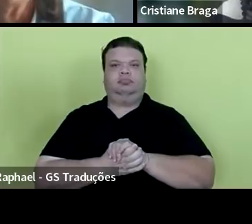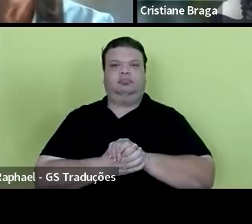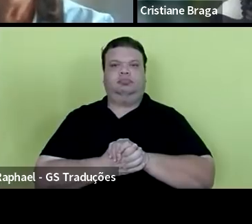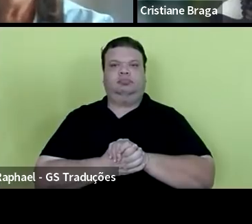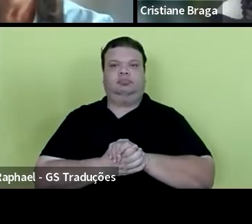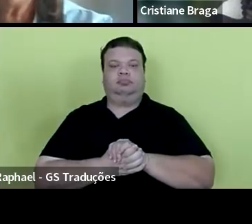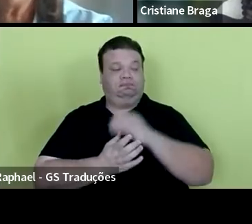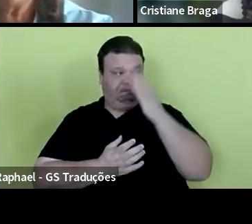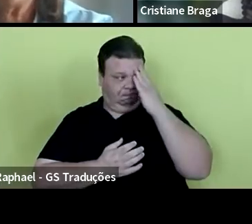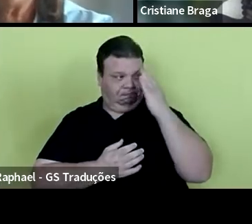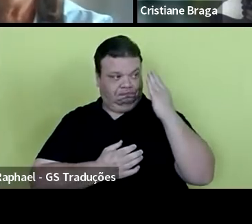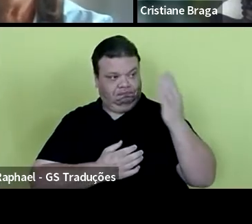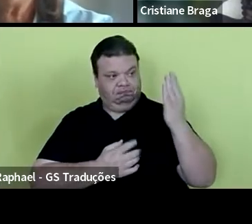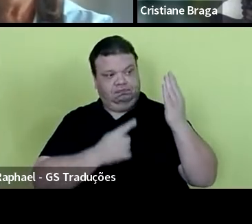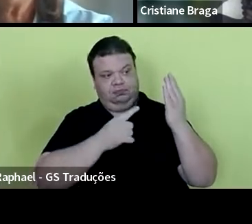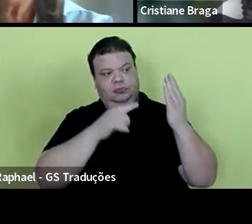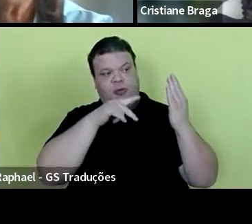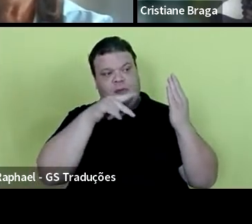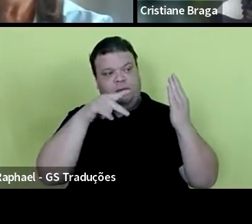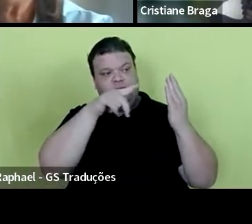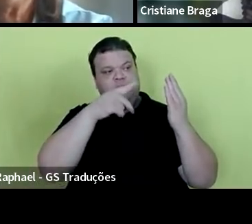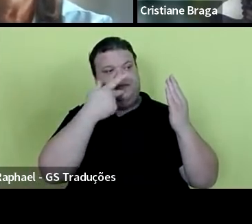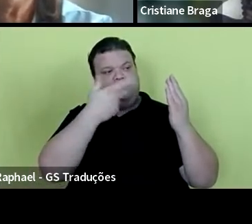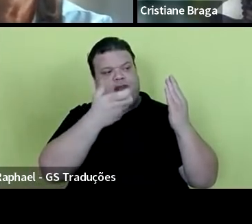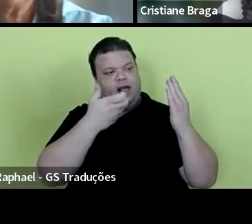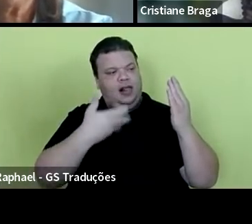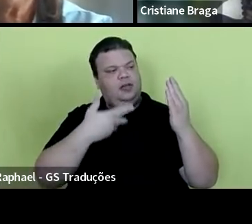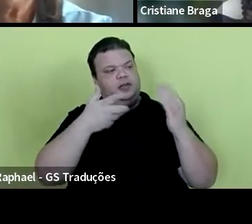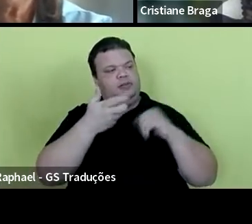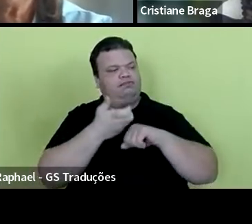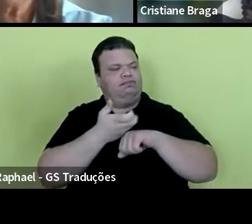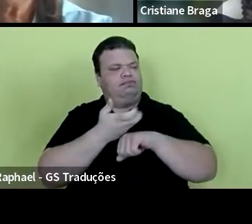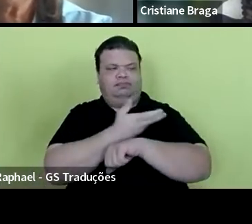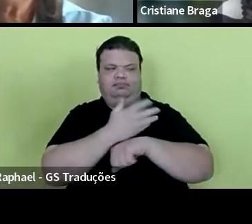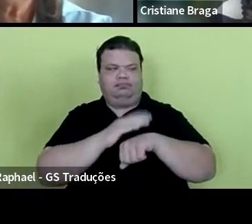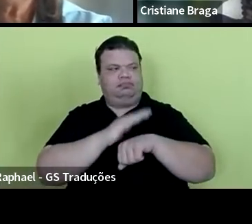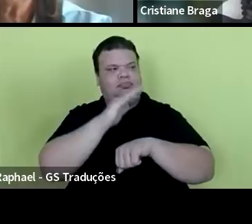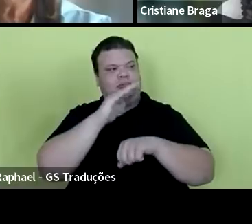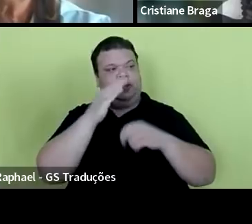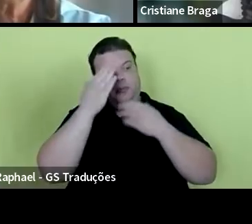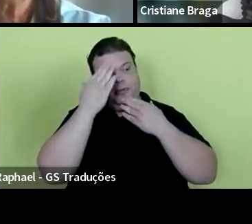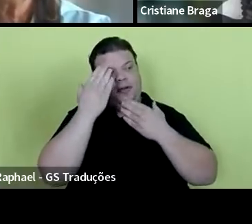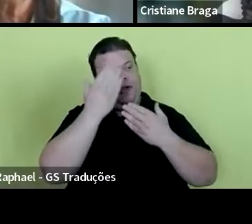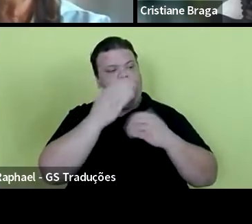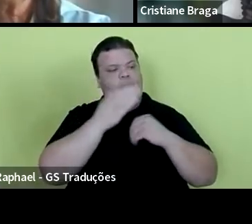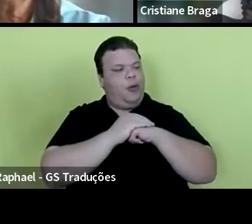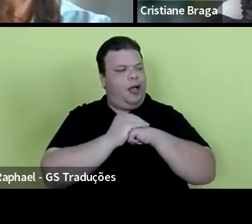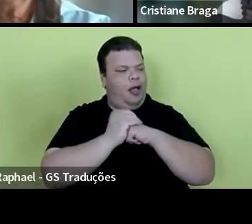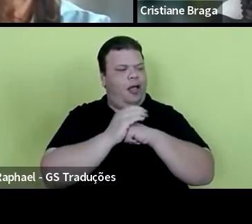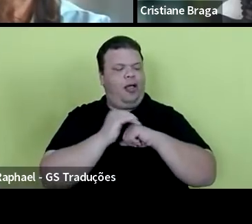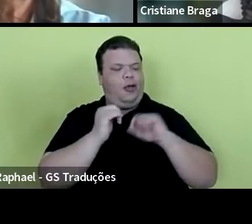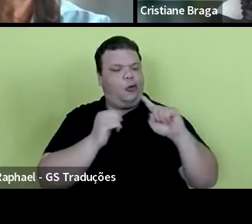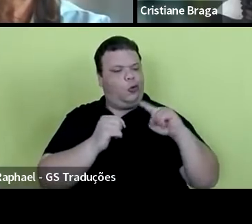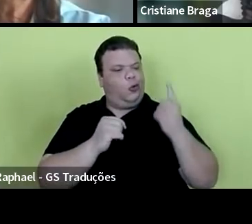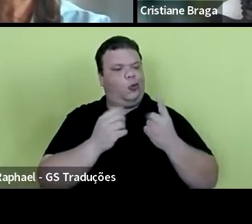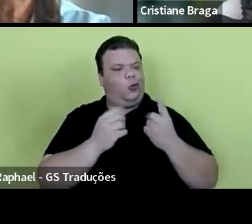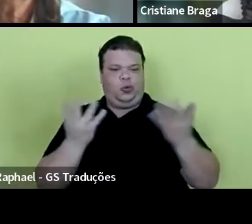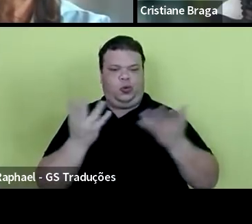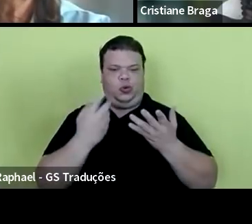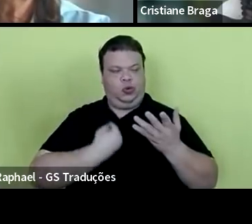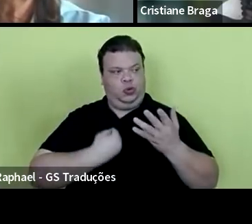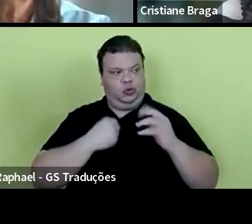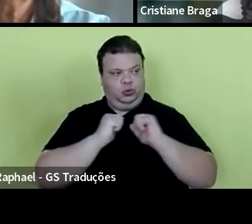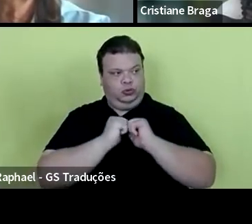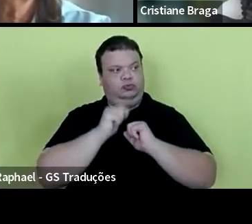Muito obrigada, professora, pela fala emocionante. Obrigada pelo carinho com todo mundo aqui hoje. E essa